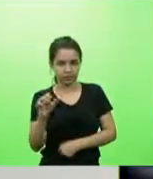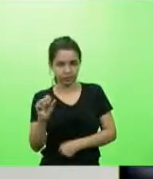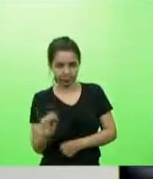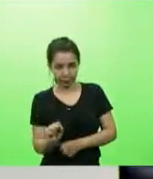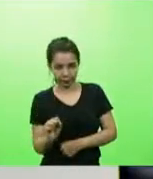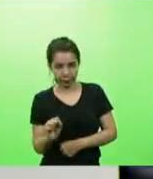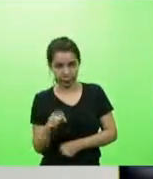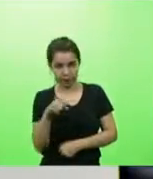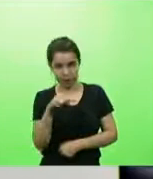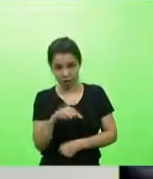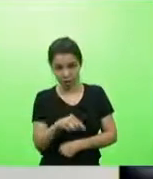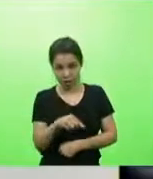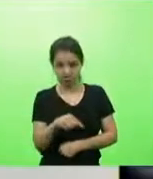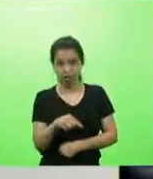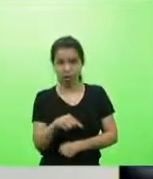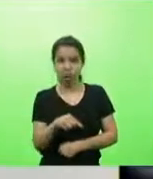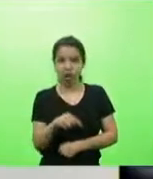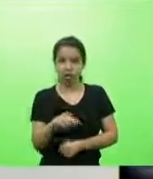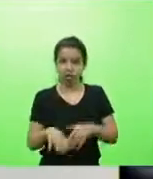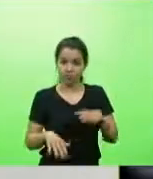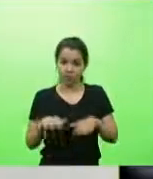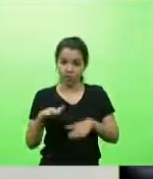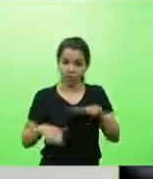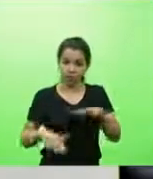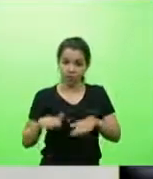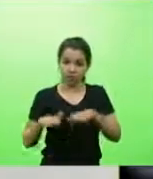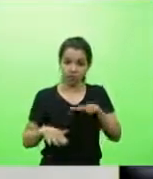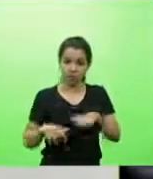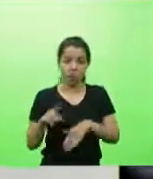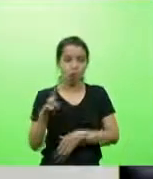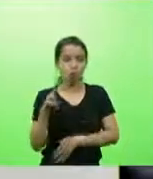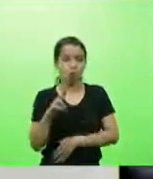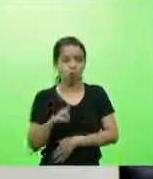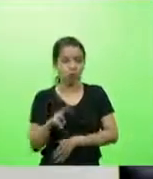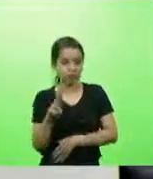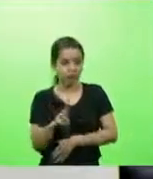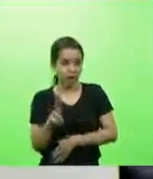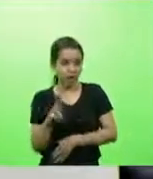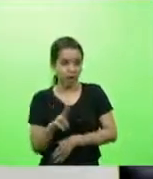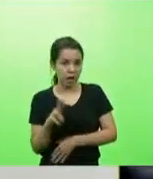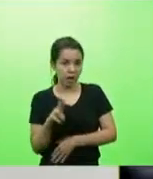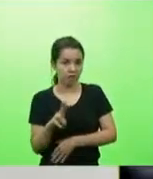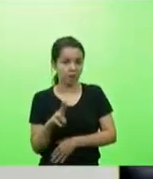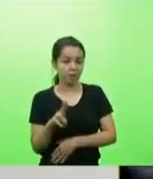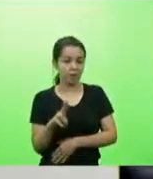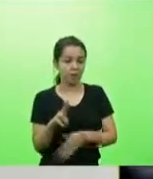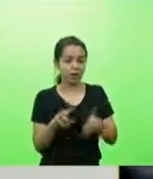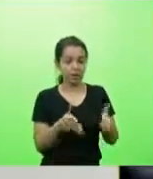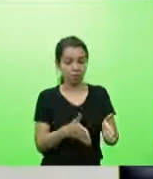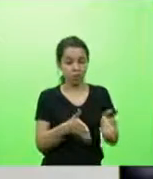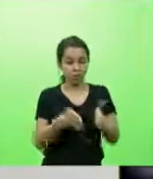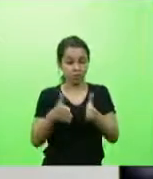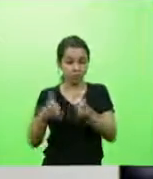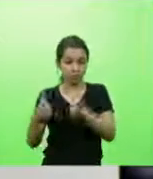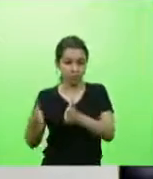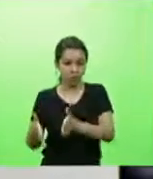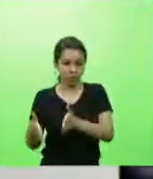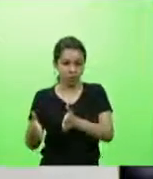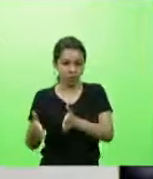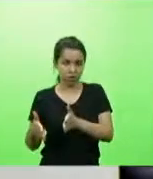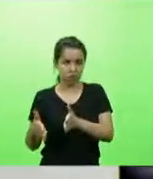utilizada muitas vezes como uma faixa adicional para quem não conhece e os